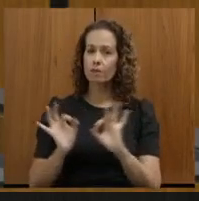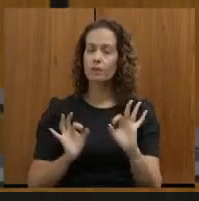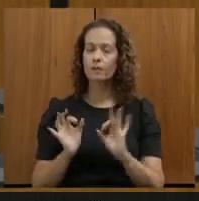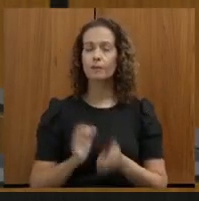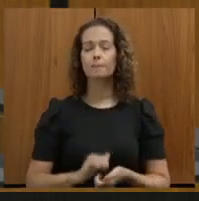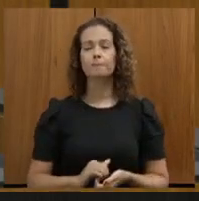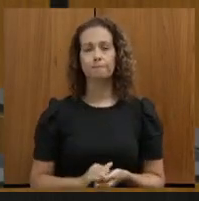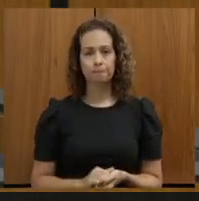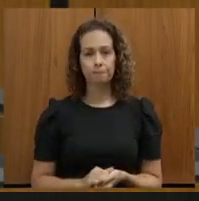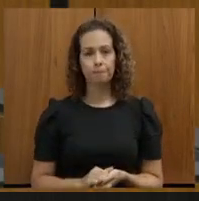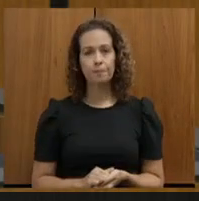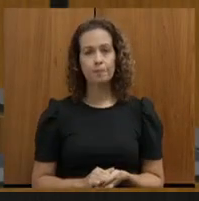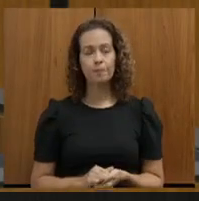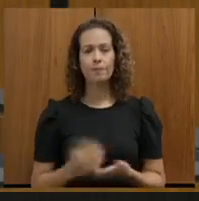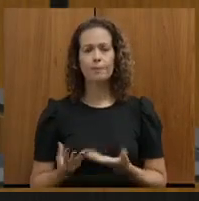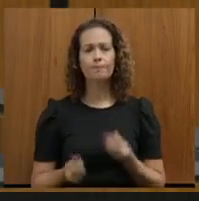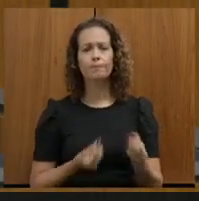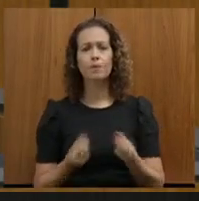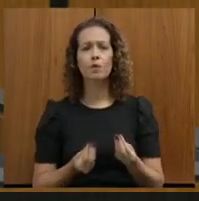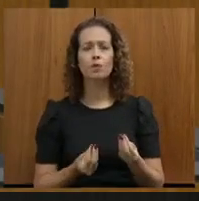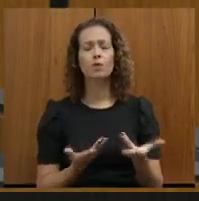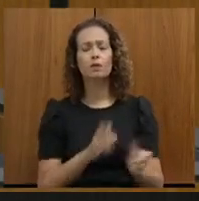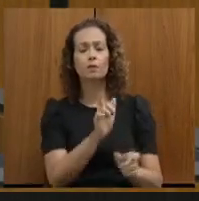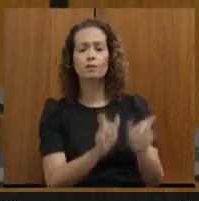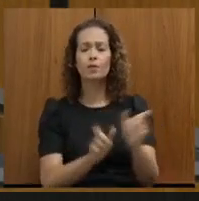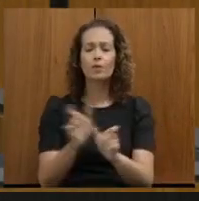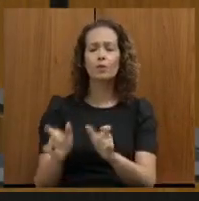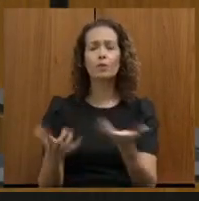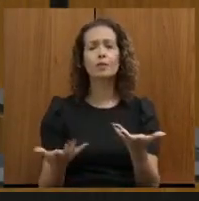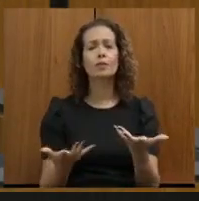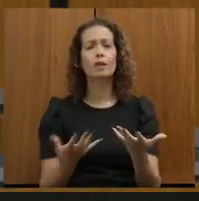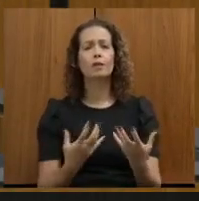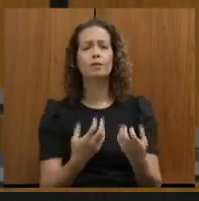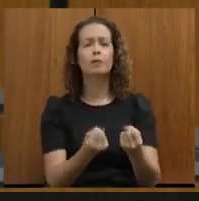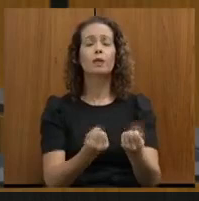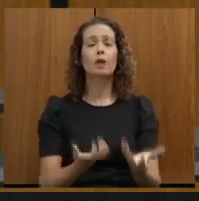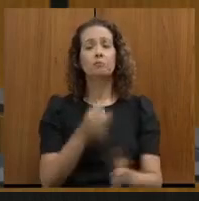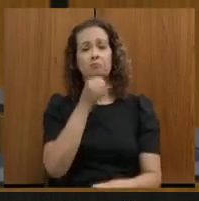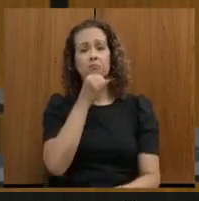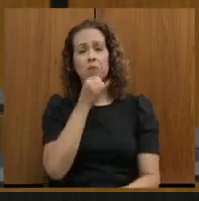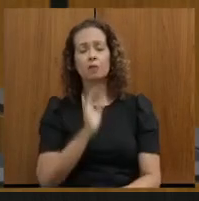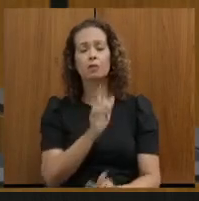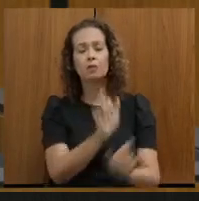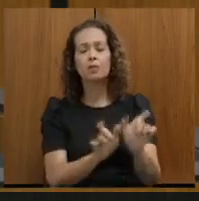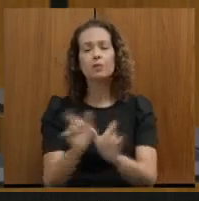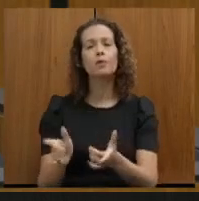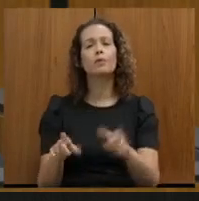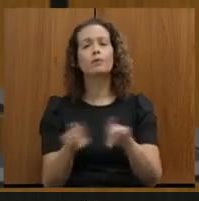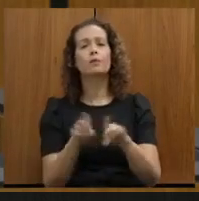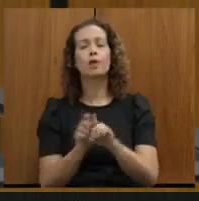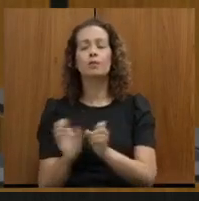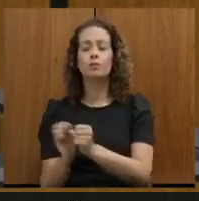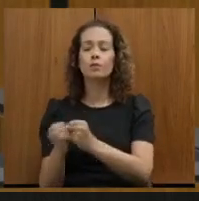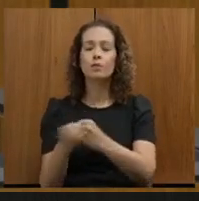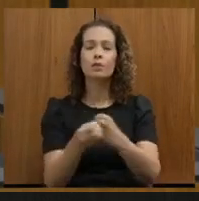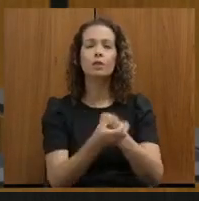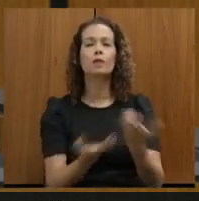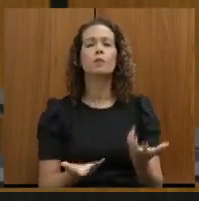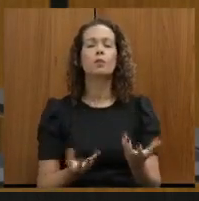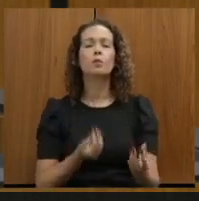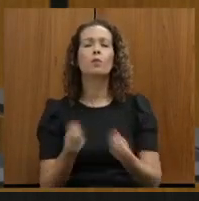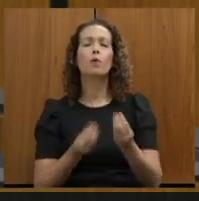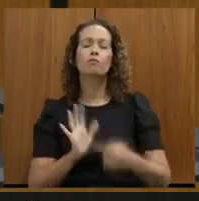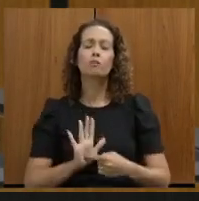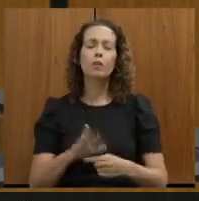do olhar de quem será impactado, dos municípios, das pessoas, de todo o impacto ambiental